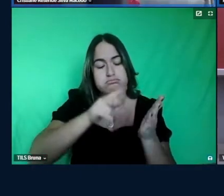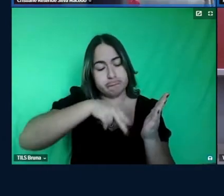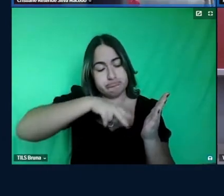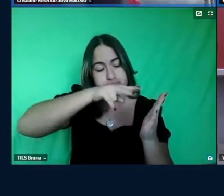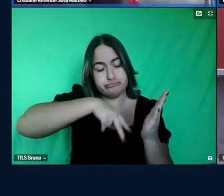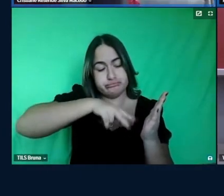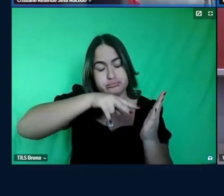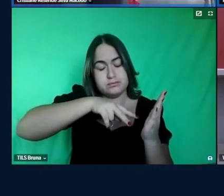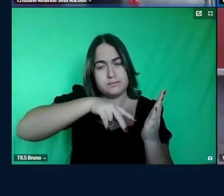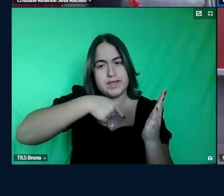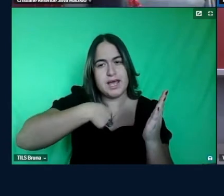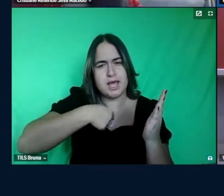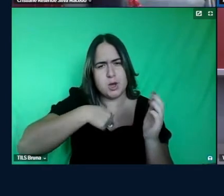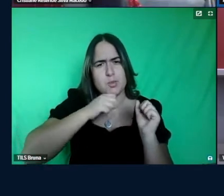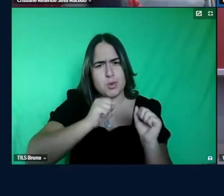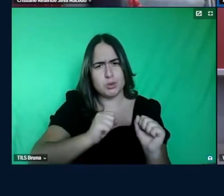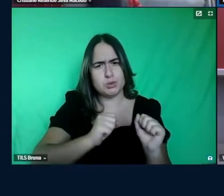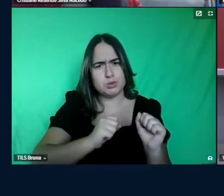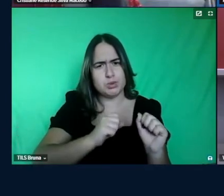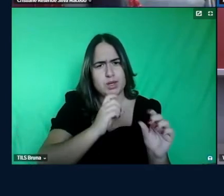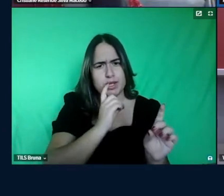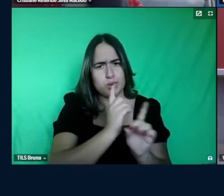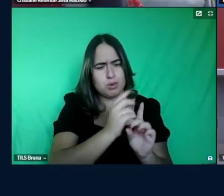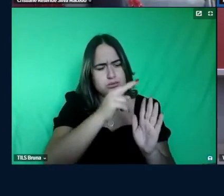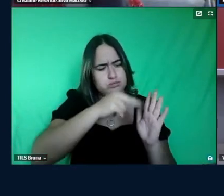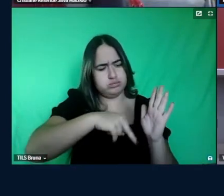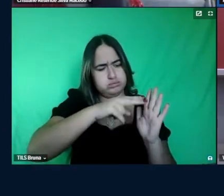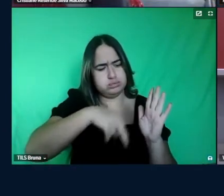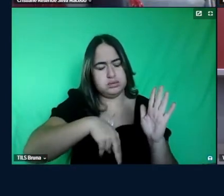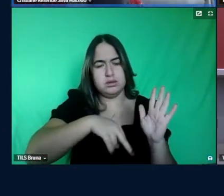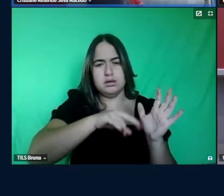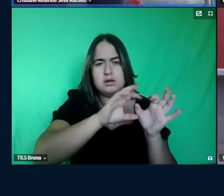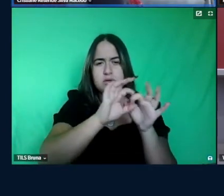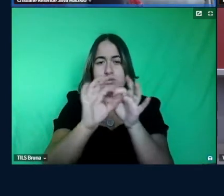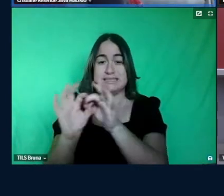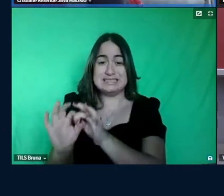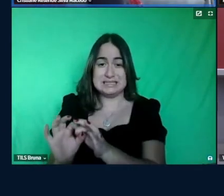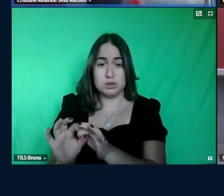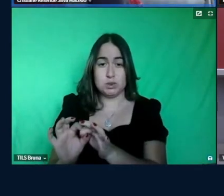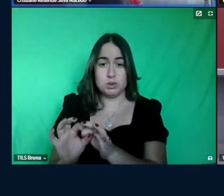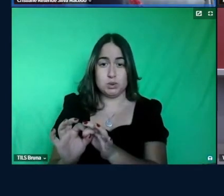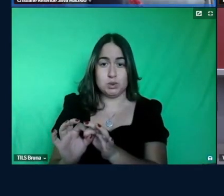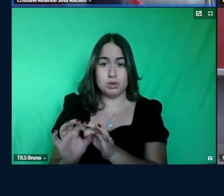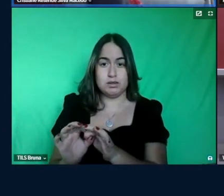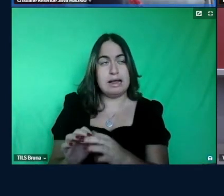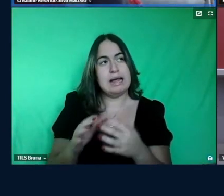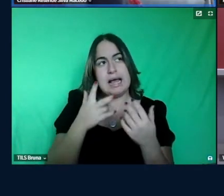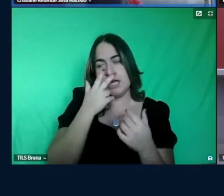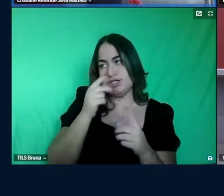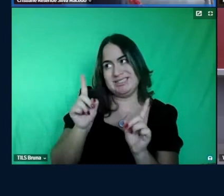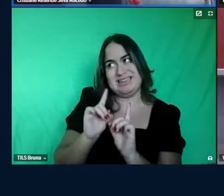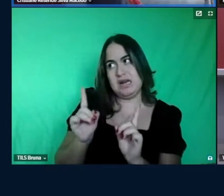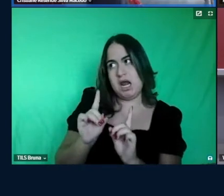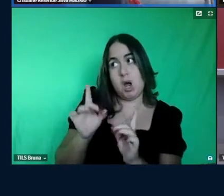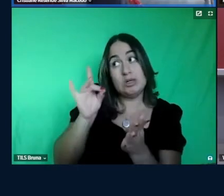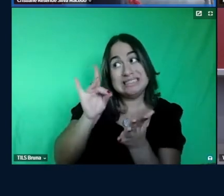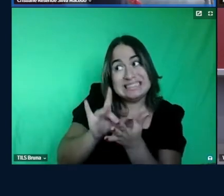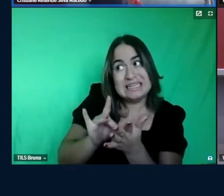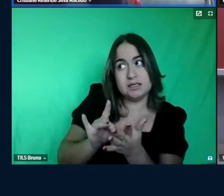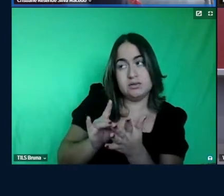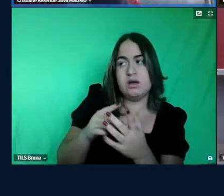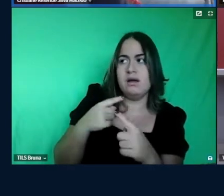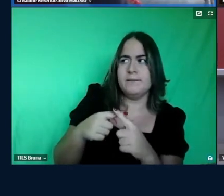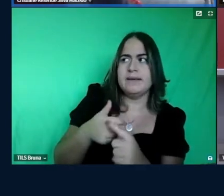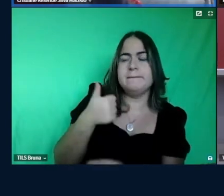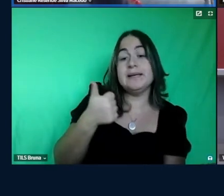posso chamar cada um desses encontros como um ciclo eu acho que não necessariamente porque primeiro